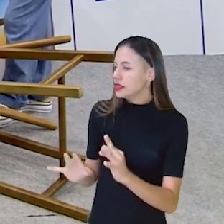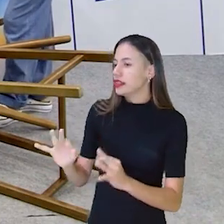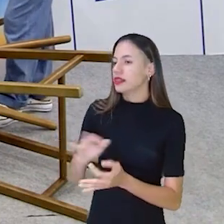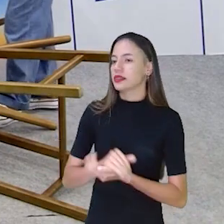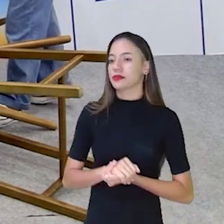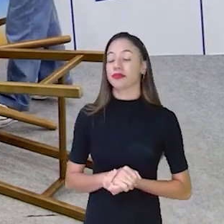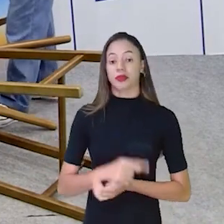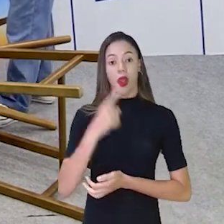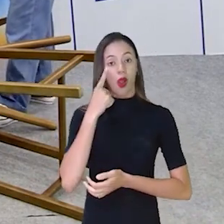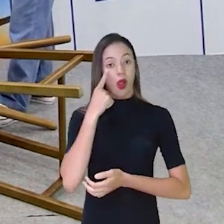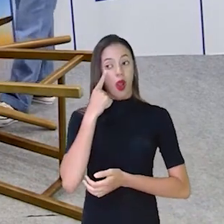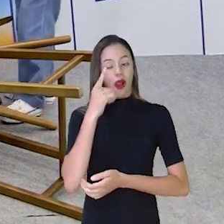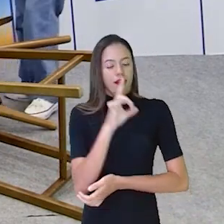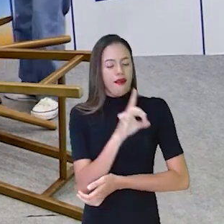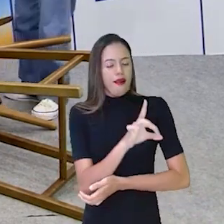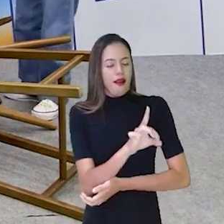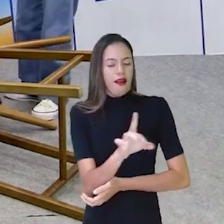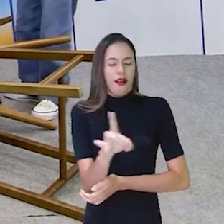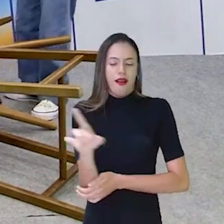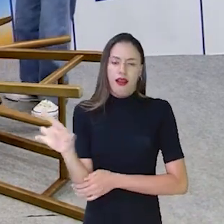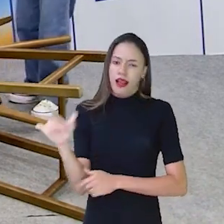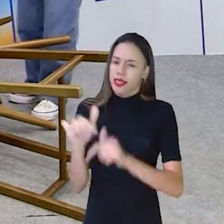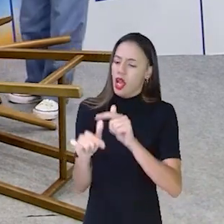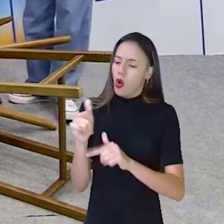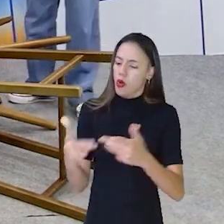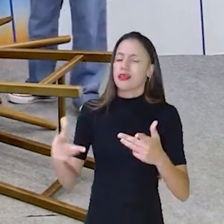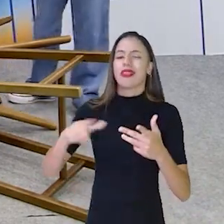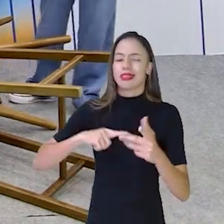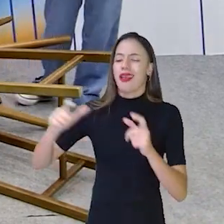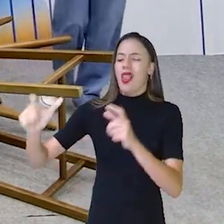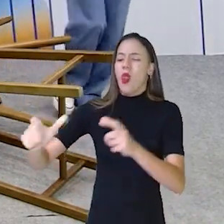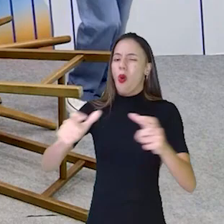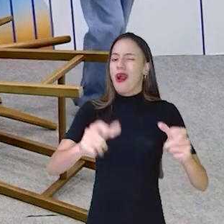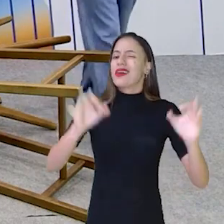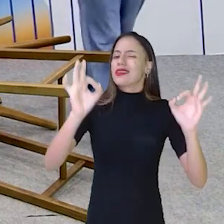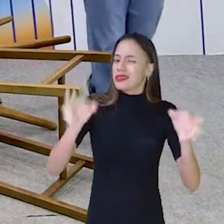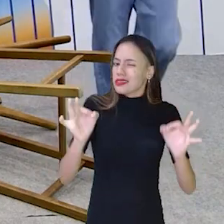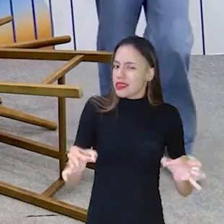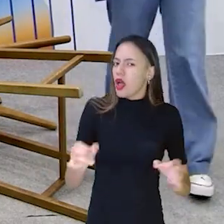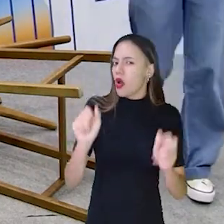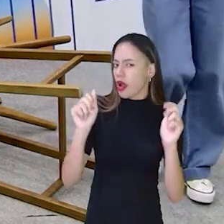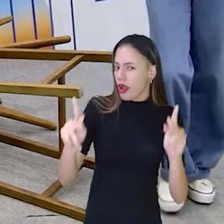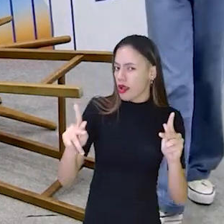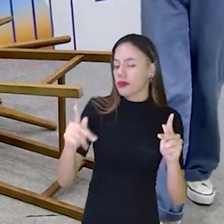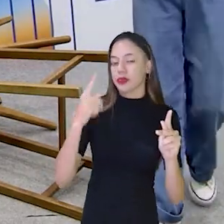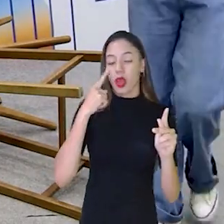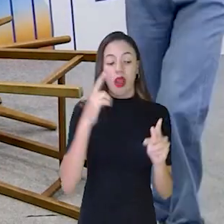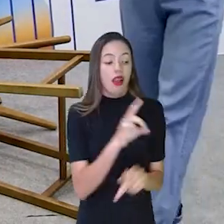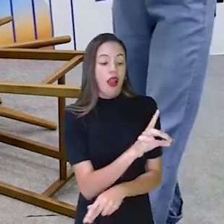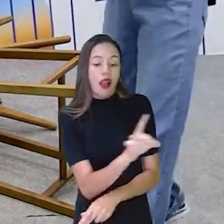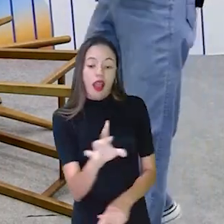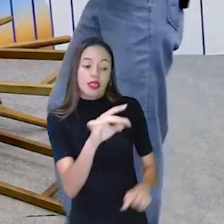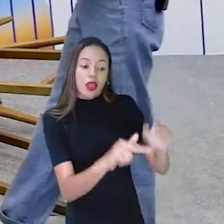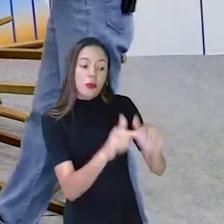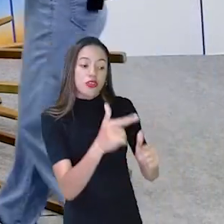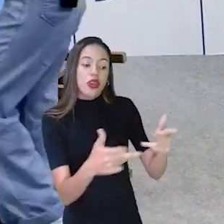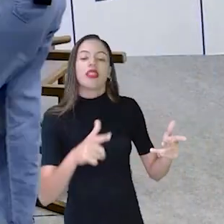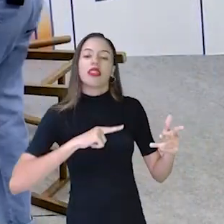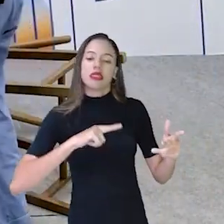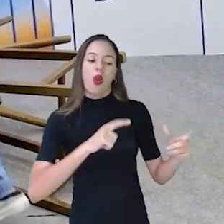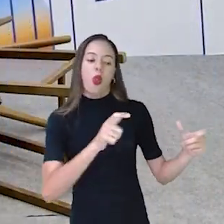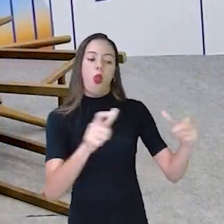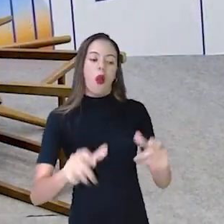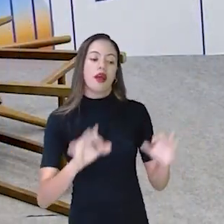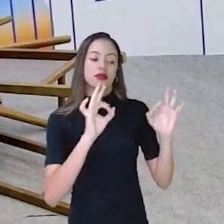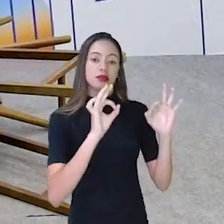gente. cada coisa tem o seu lugar. Não é isso? É verdade. A gente tem que colocar cada coisinha no seu devido lugar.